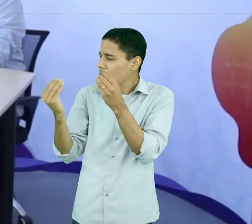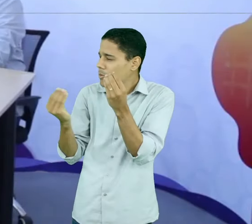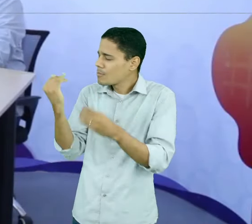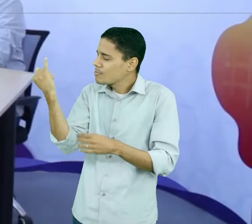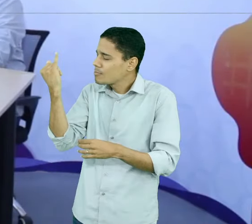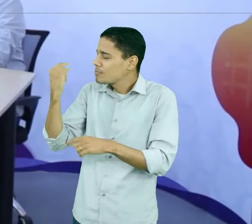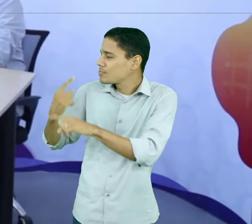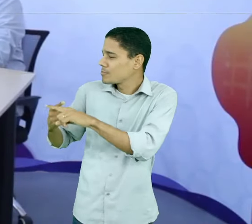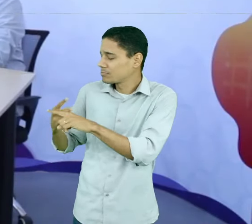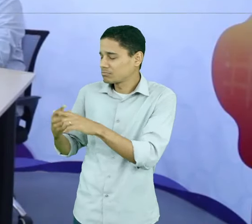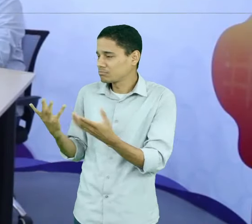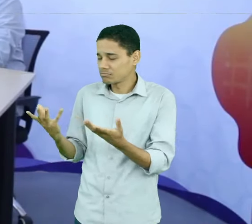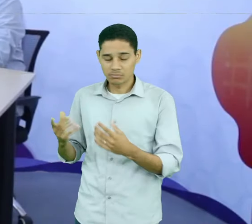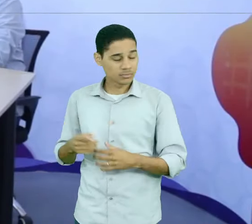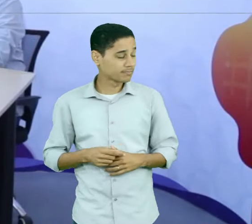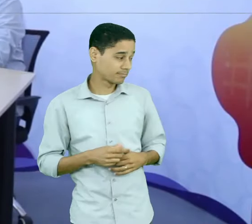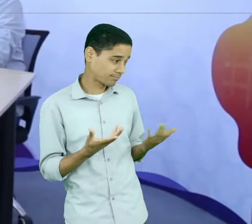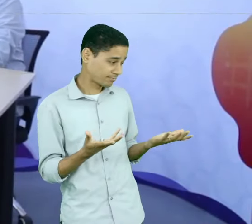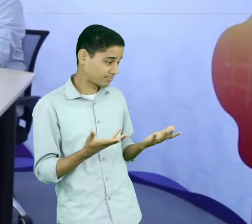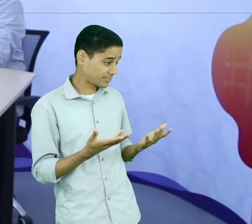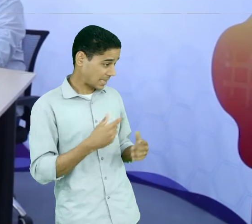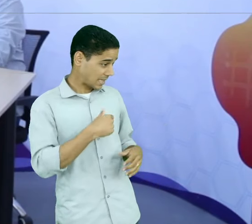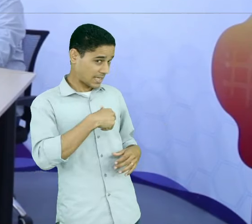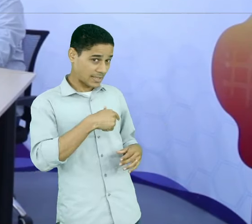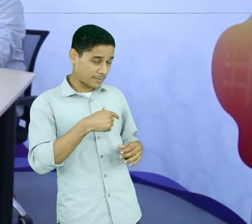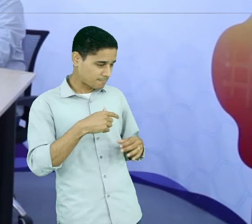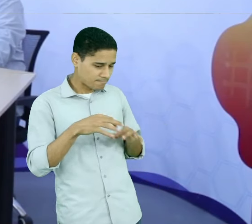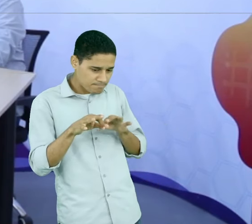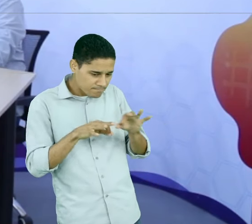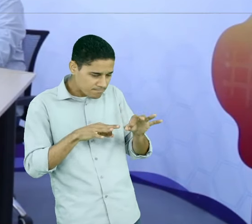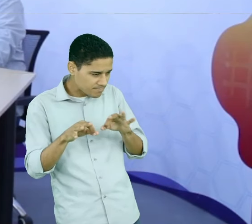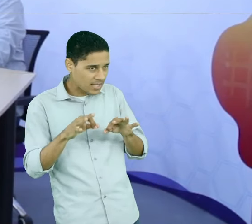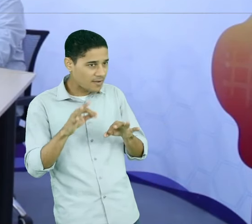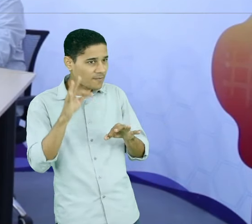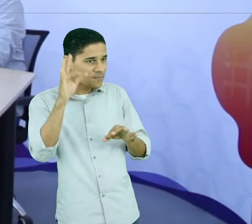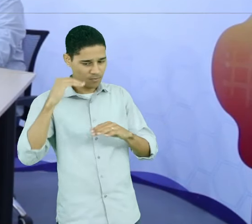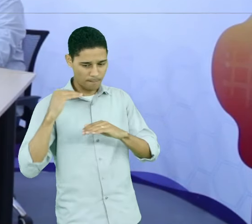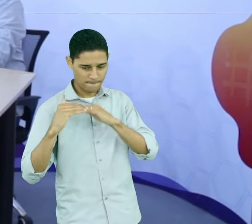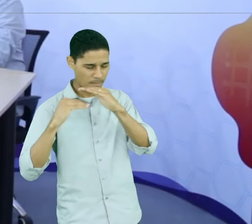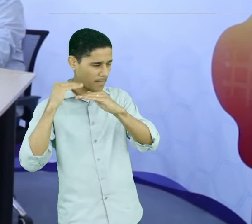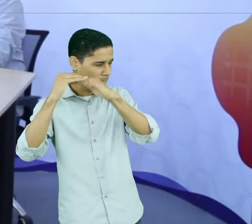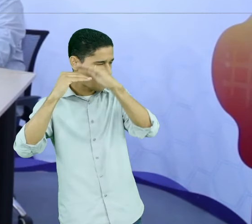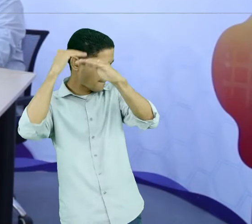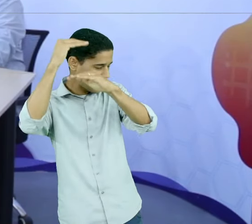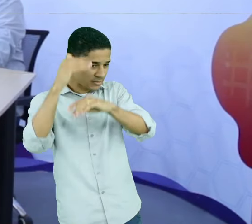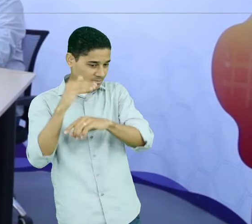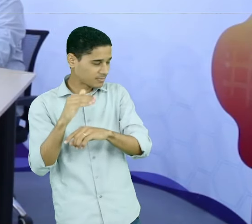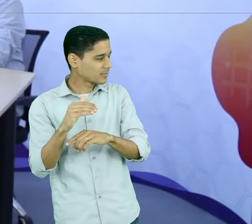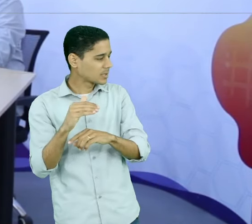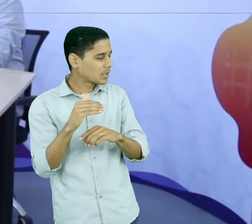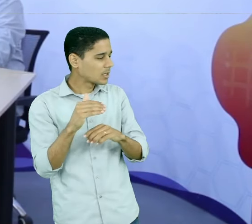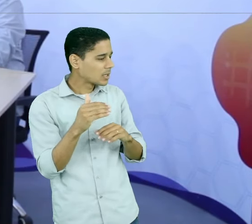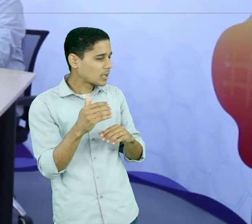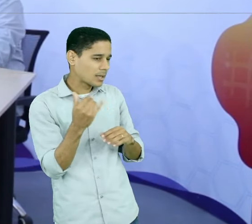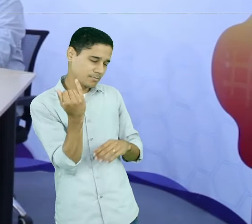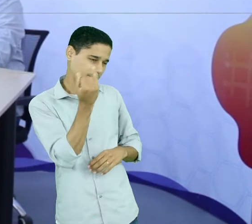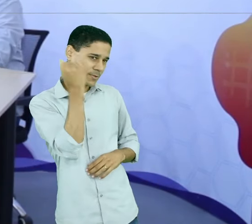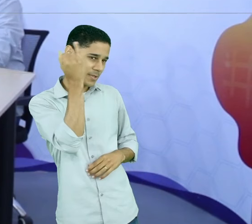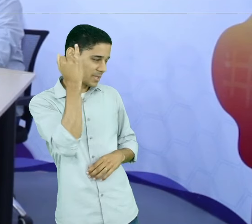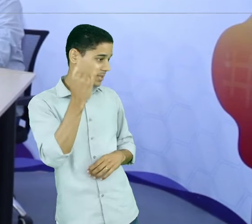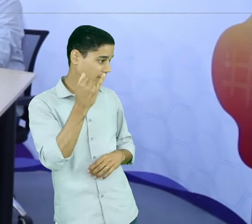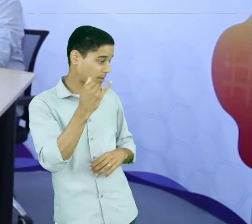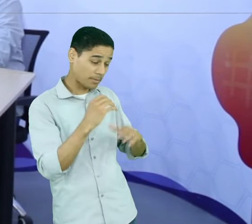tem um alto nível de importância, tanto para as organizações quanto para os profissionais. Visto que,